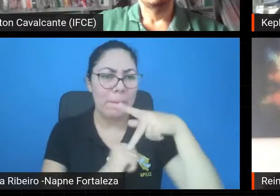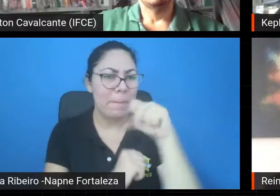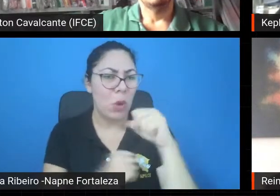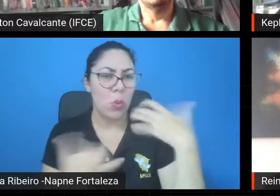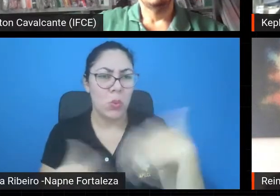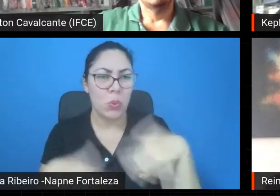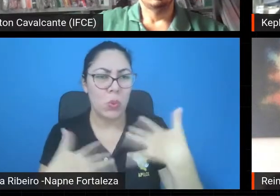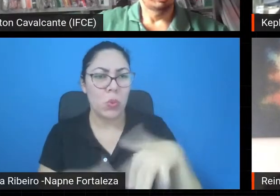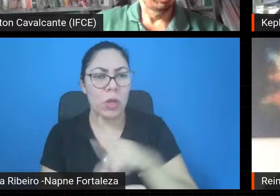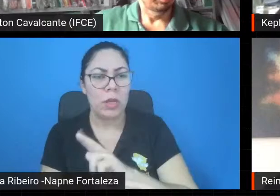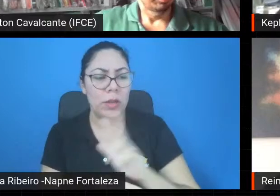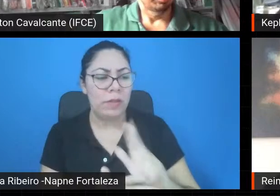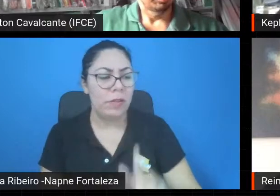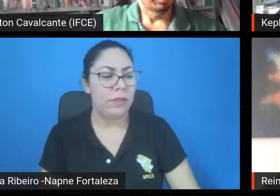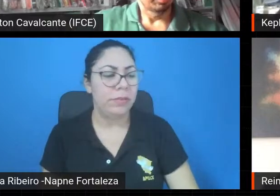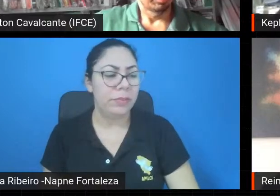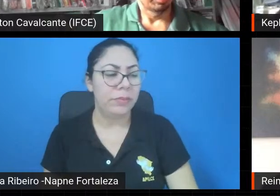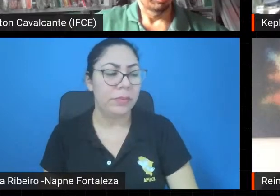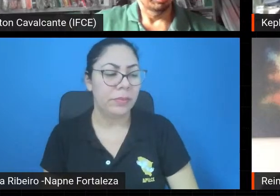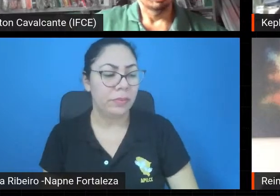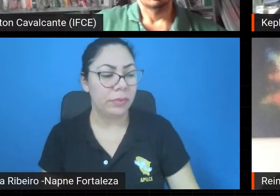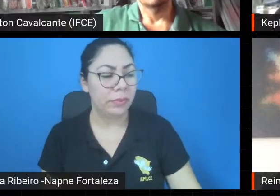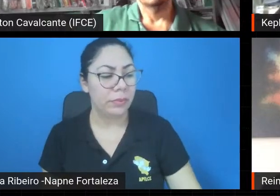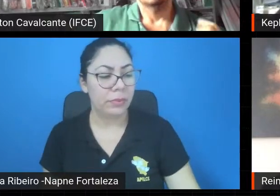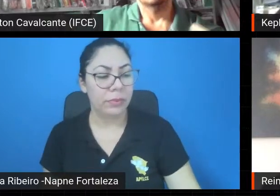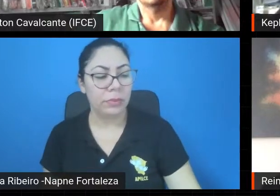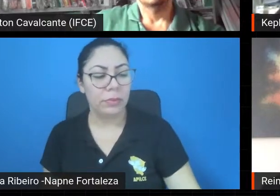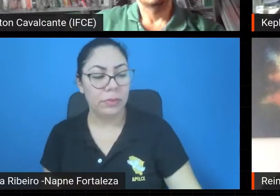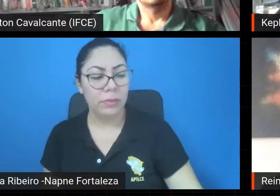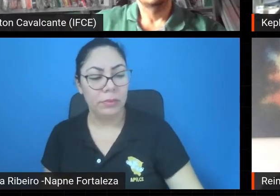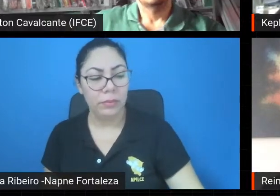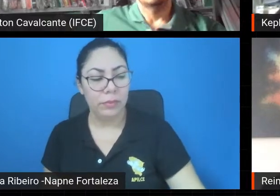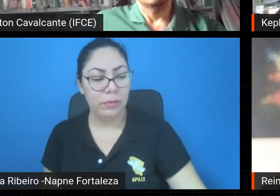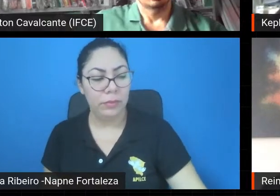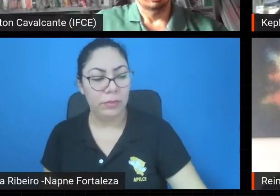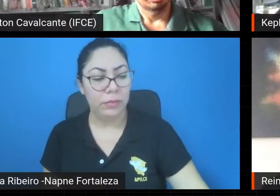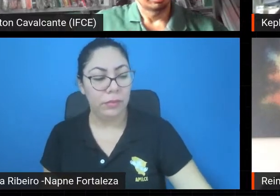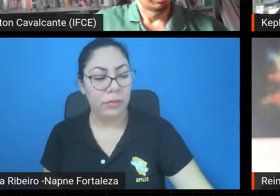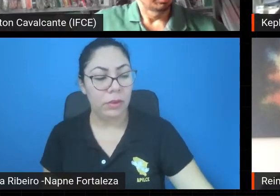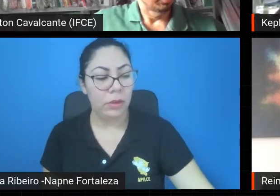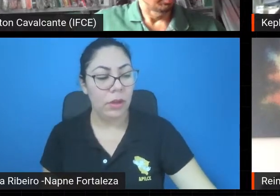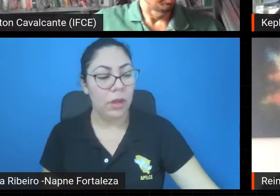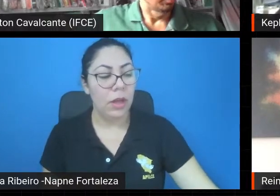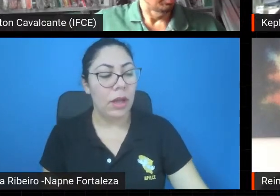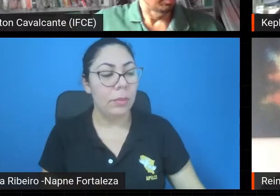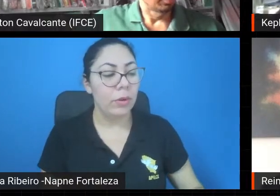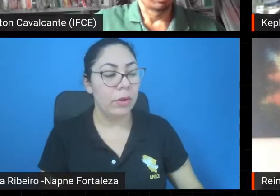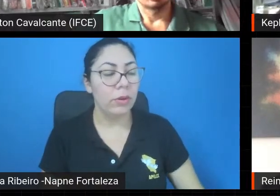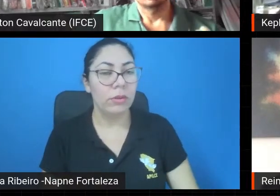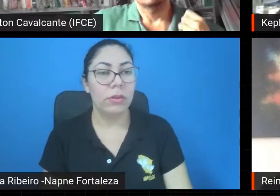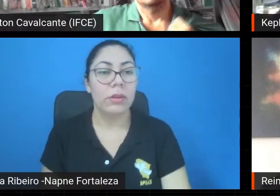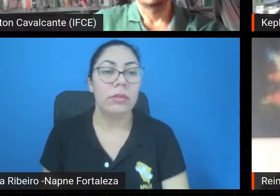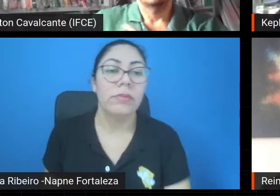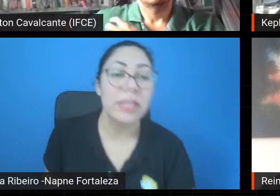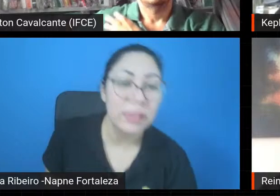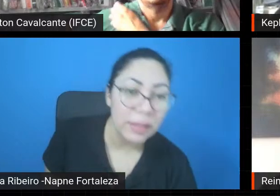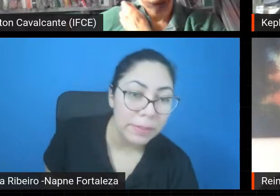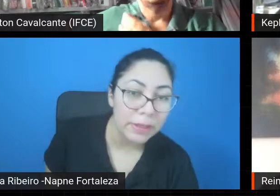Tem muita pós-graduação. O INPE é um grupo importante. O INPE são do Rio